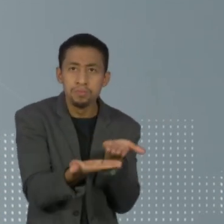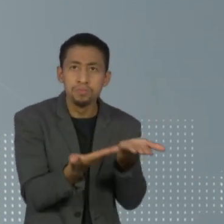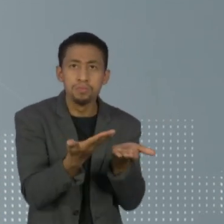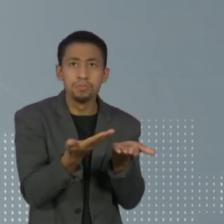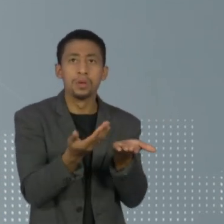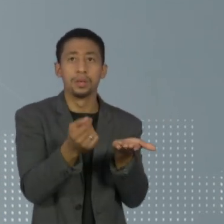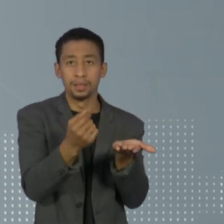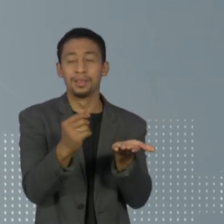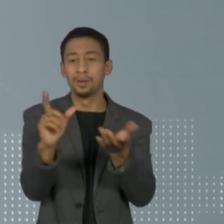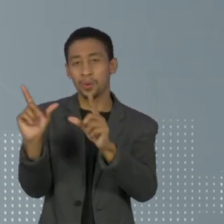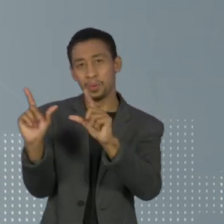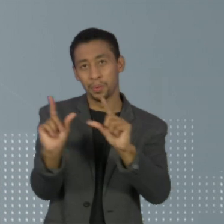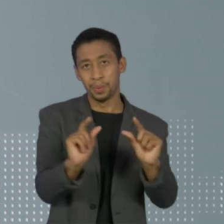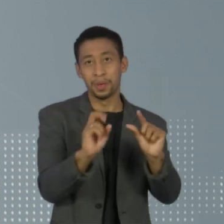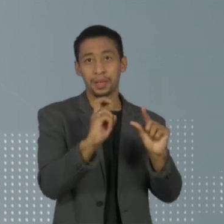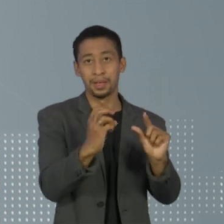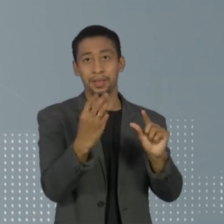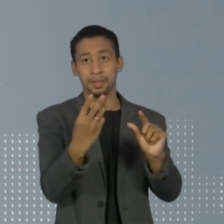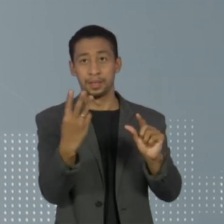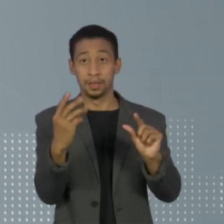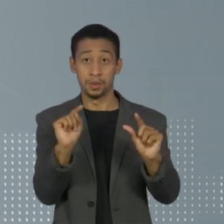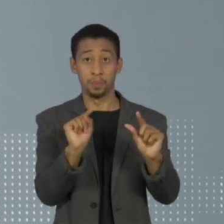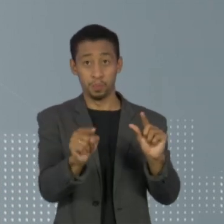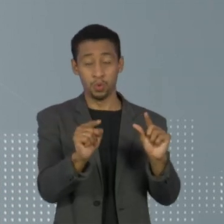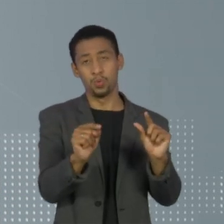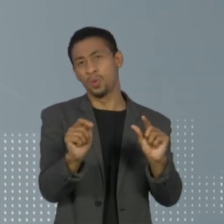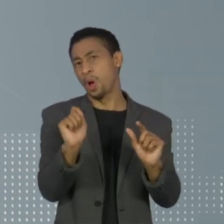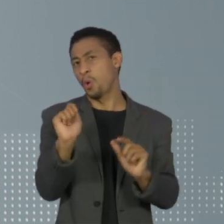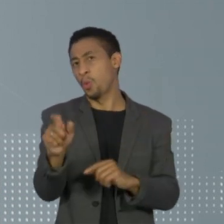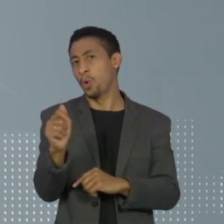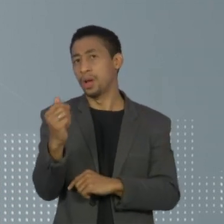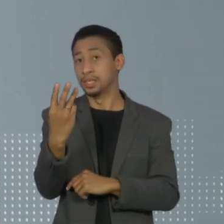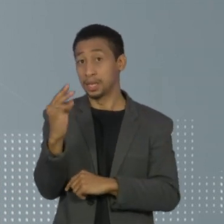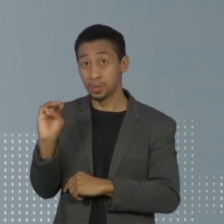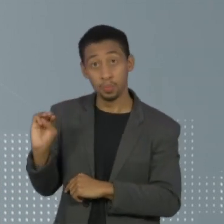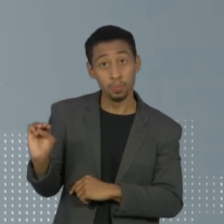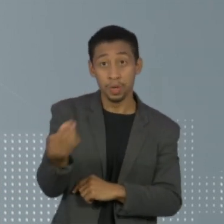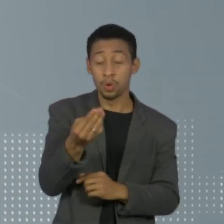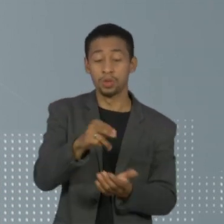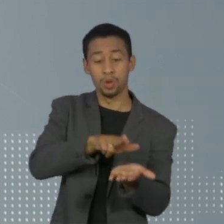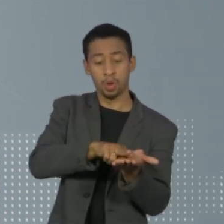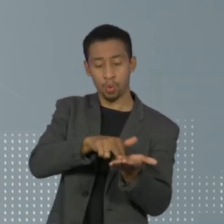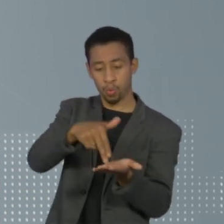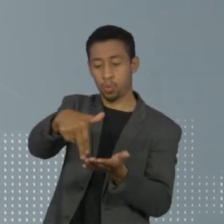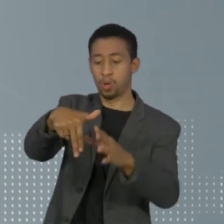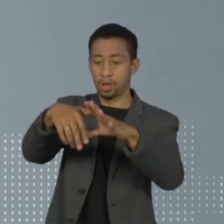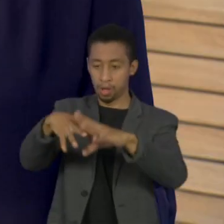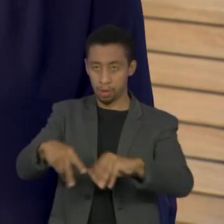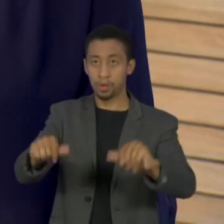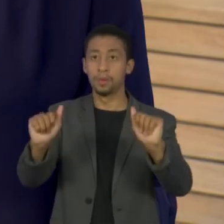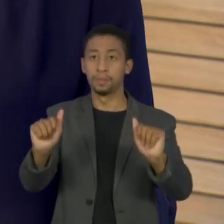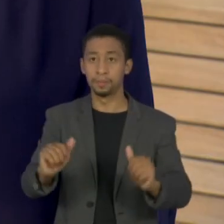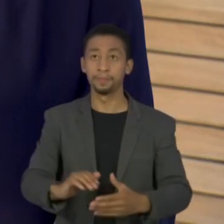em queda, 533 mil. Quase 3,9 milhões são considerados recuperados.